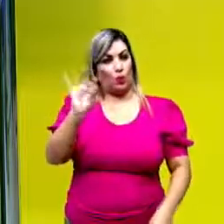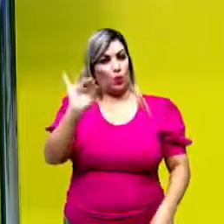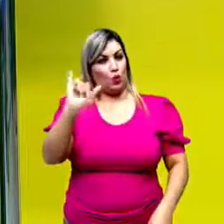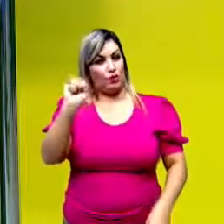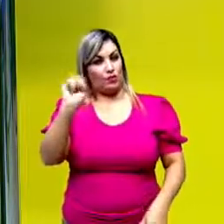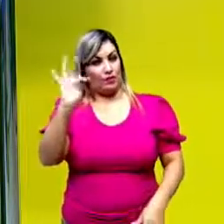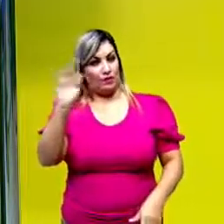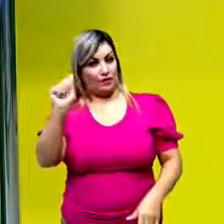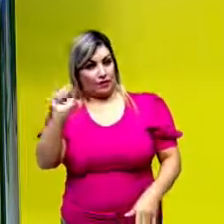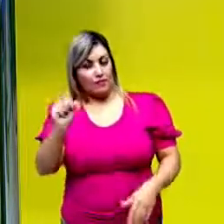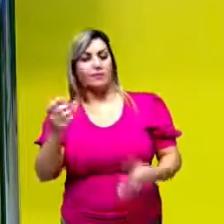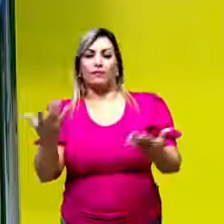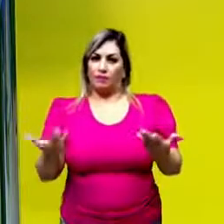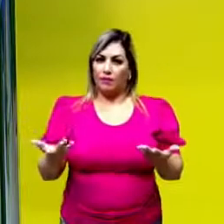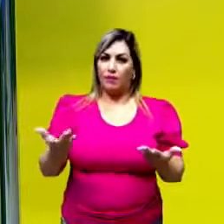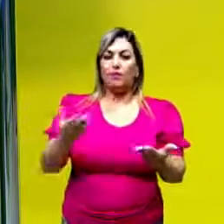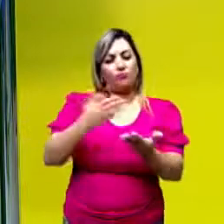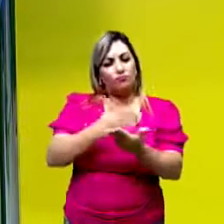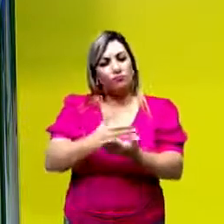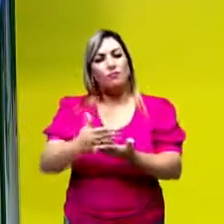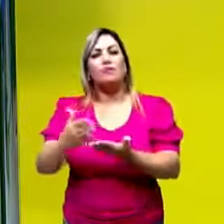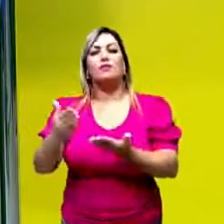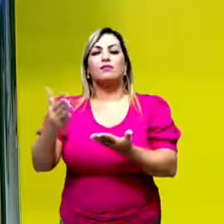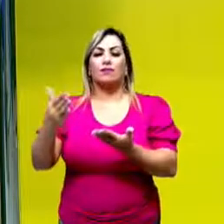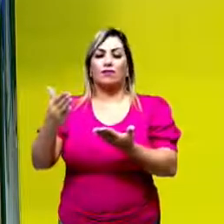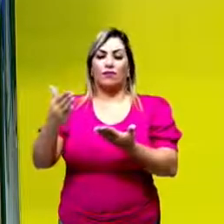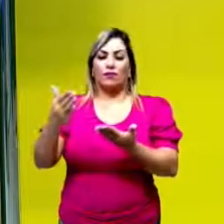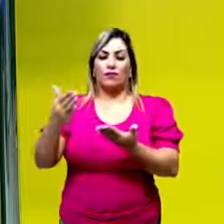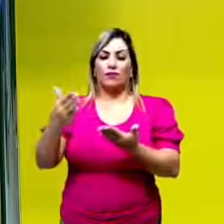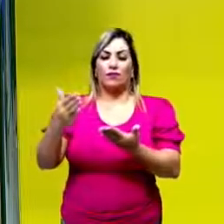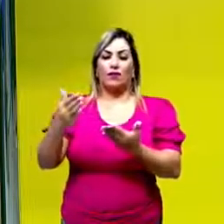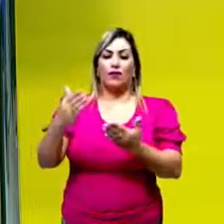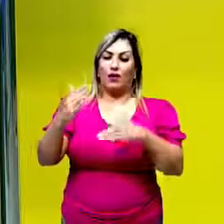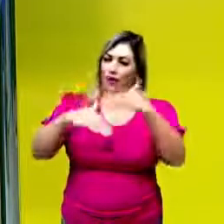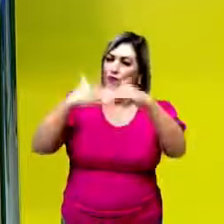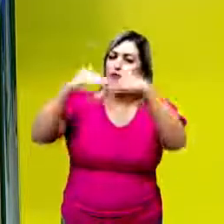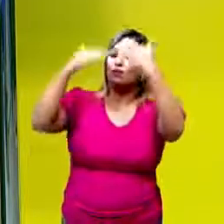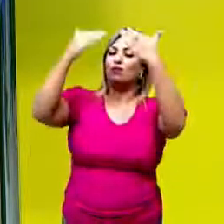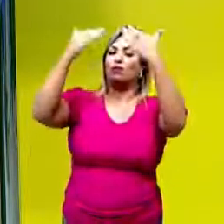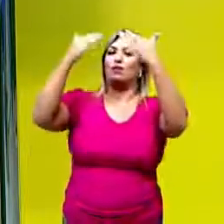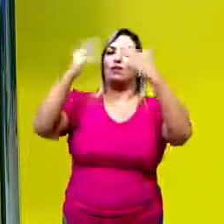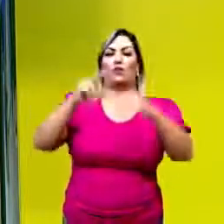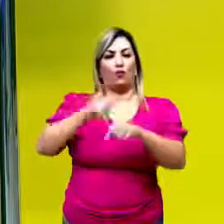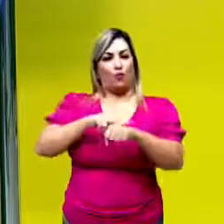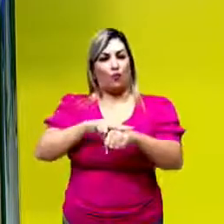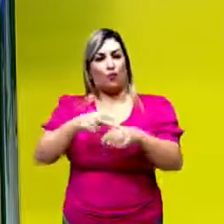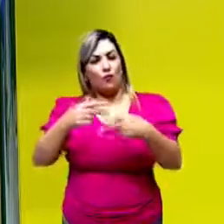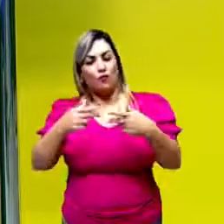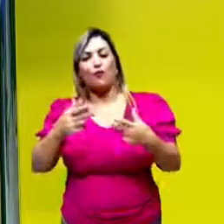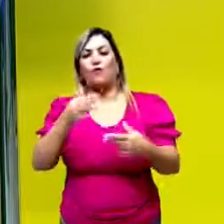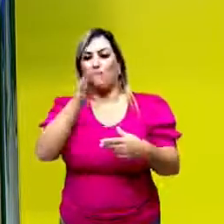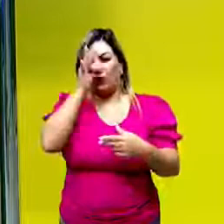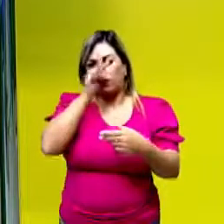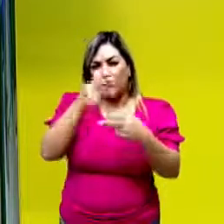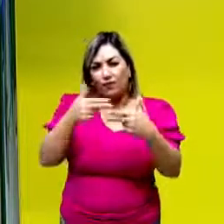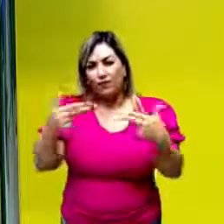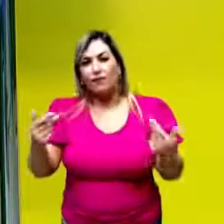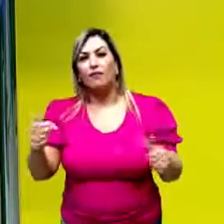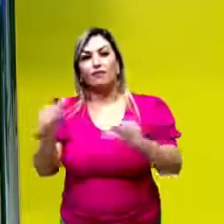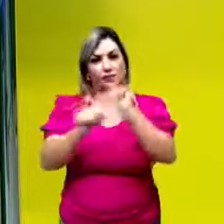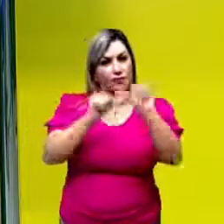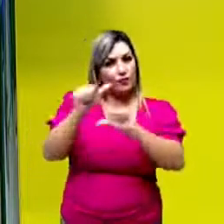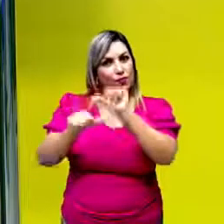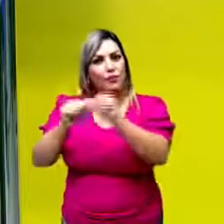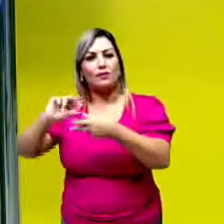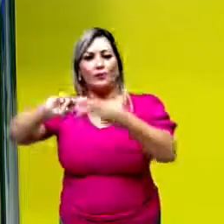E daí, então, a partir da evolução dos vegetais, de modificações do